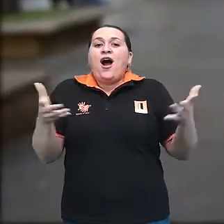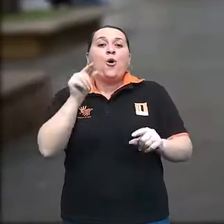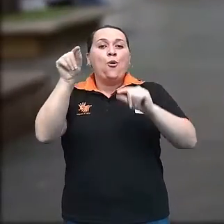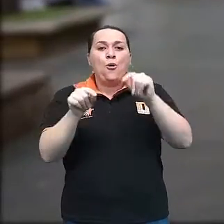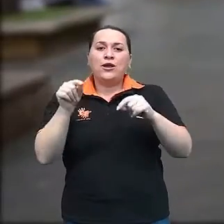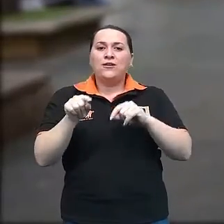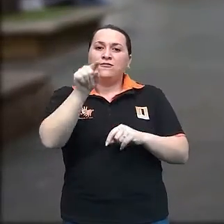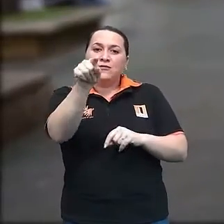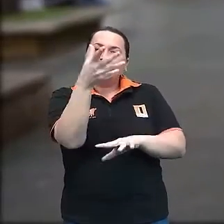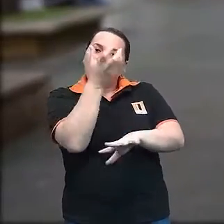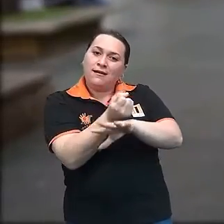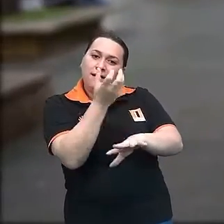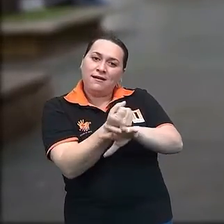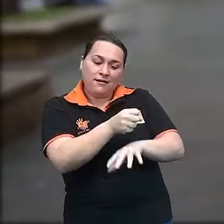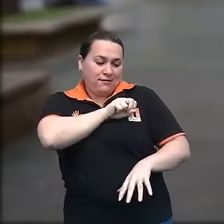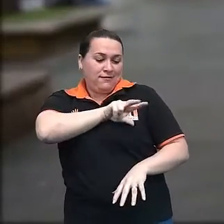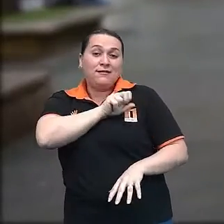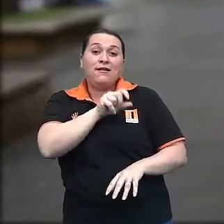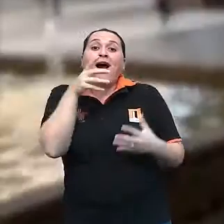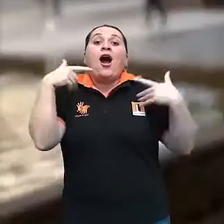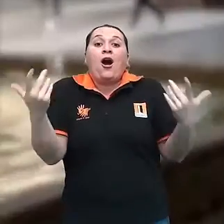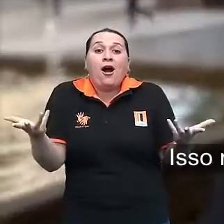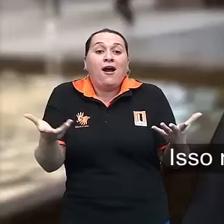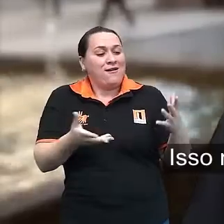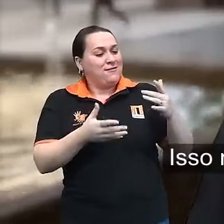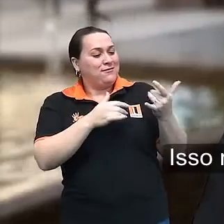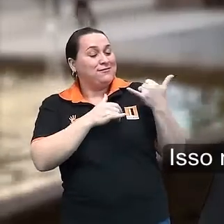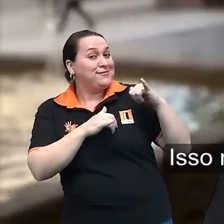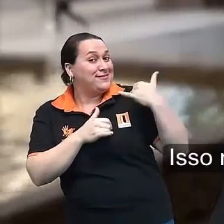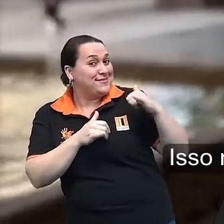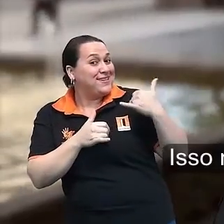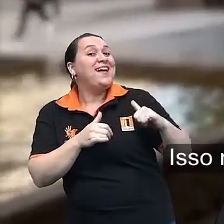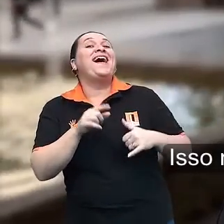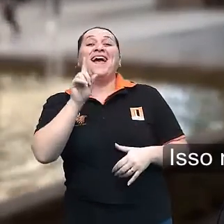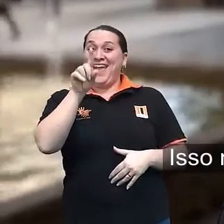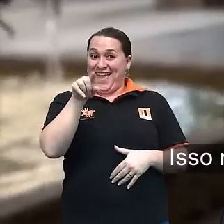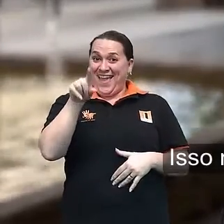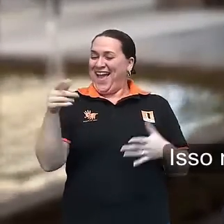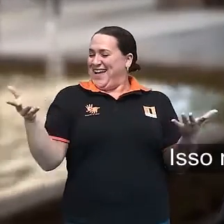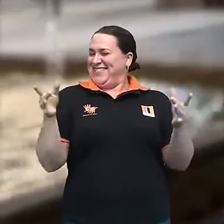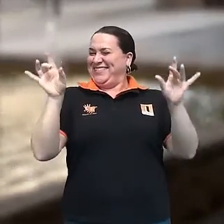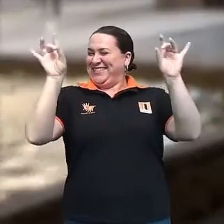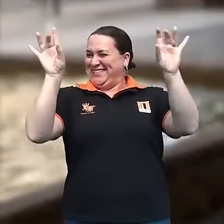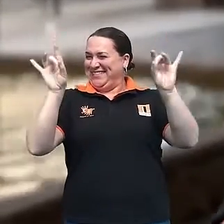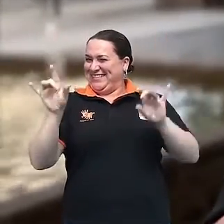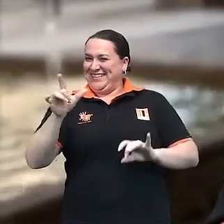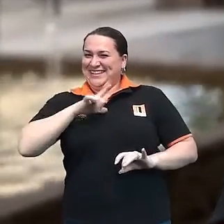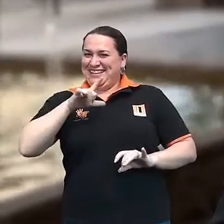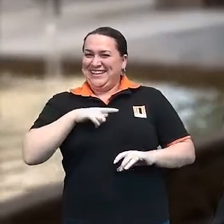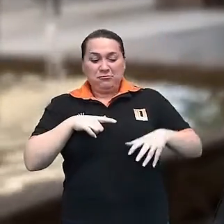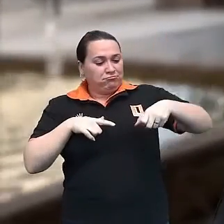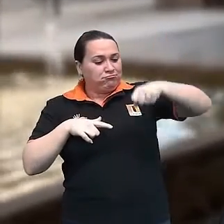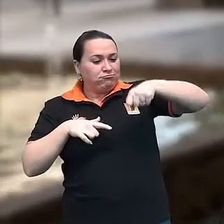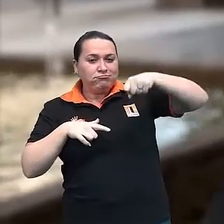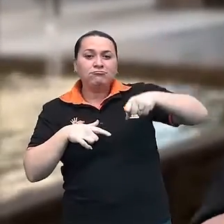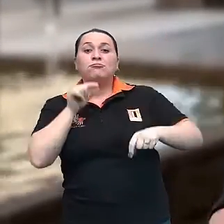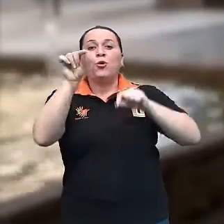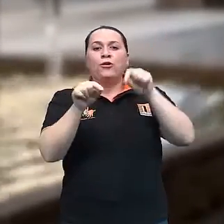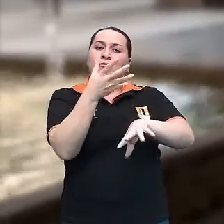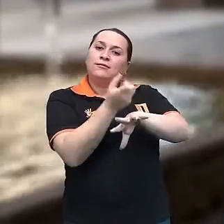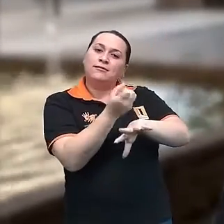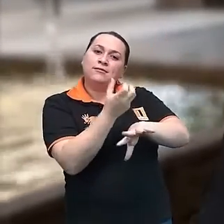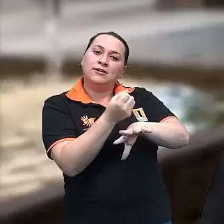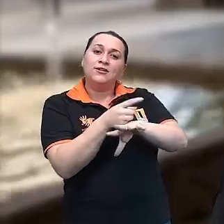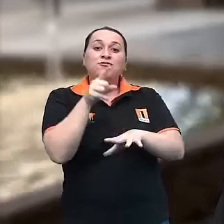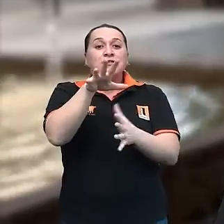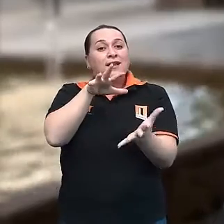baixar o seu aplicativo da unileu no seu celular é isso mesmo agora a gente tá chique demais é app store você baixa aplicativo e